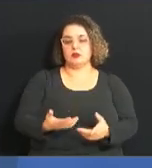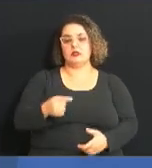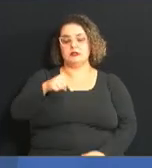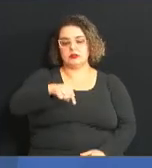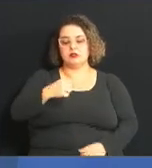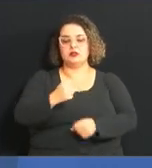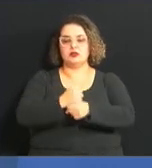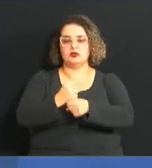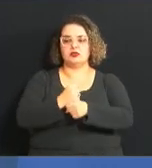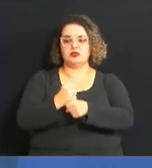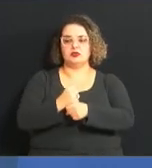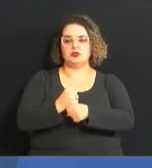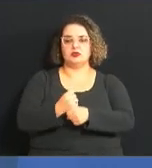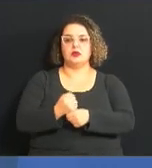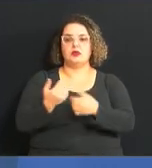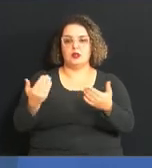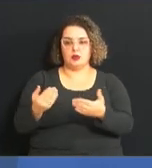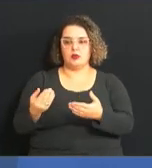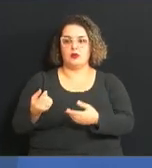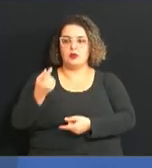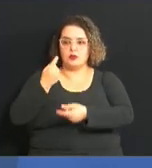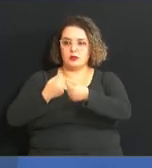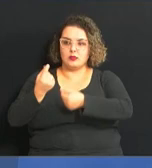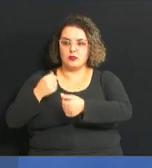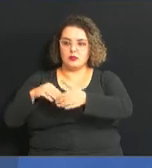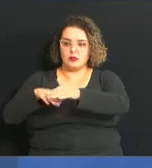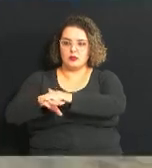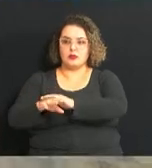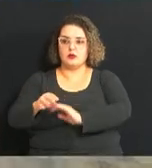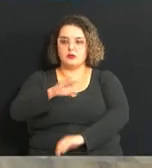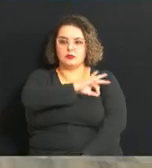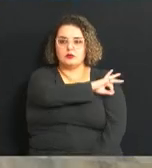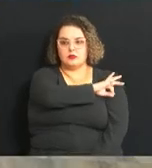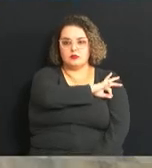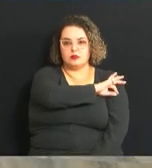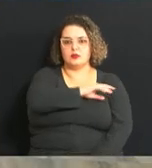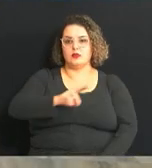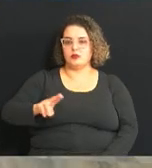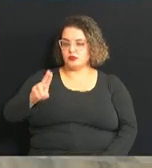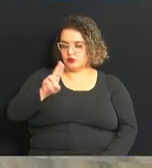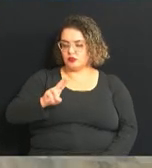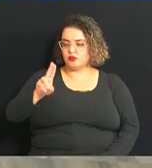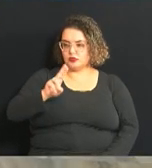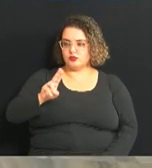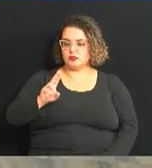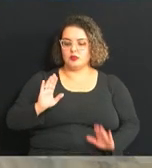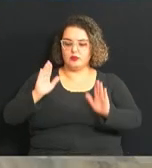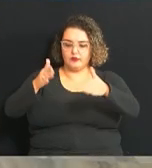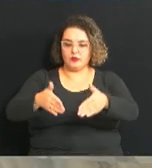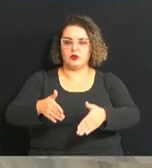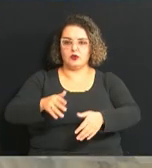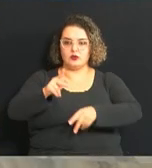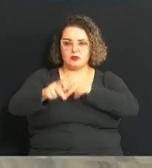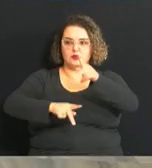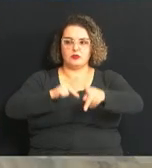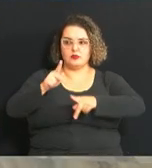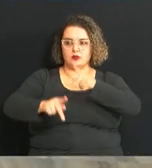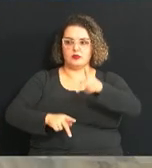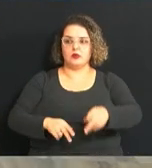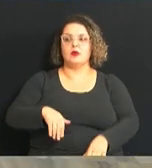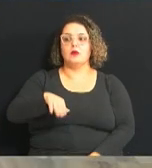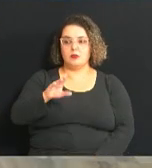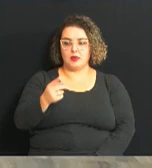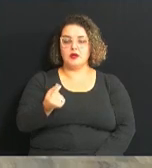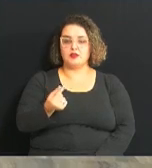e agora vão para os cofres da prefeitura para que seja utilizado aí em prol da população mais dinheiro aí para